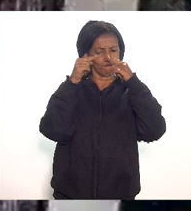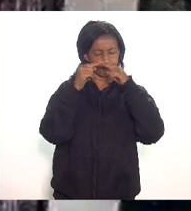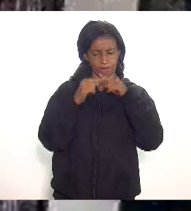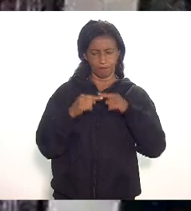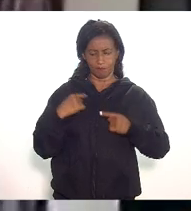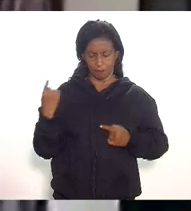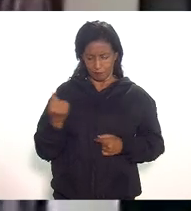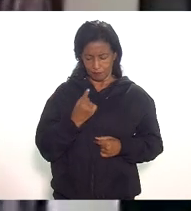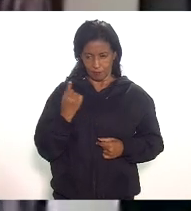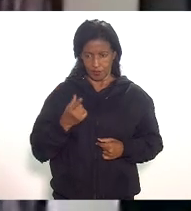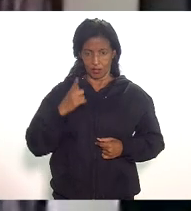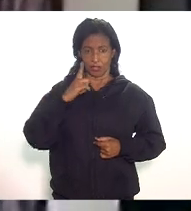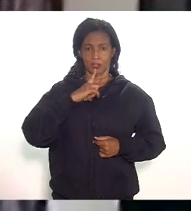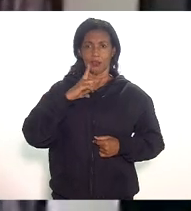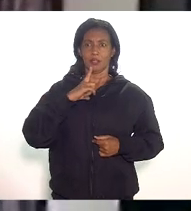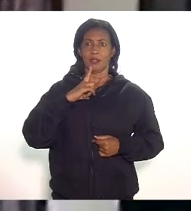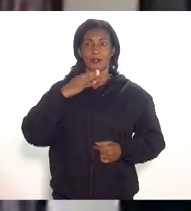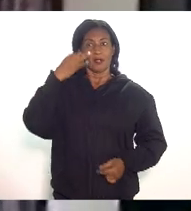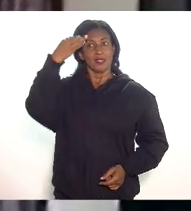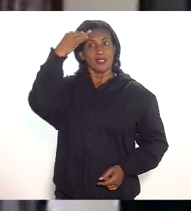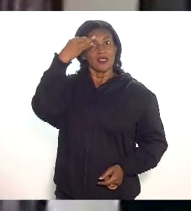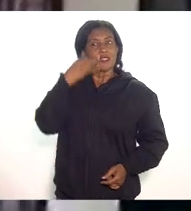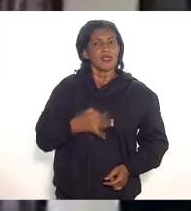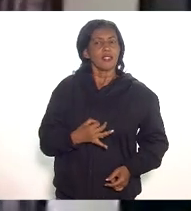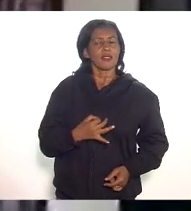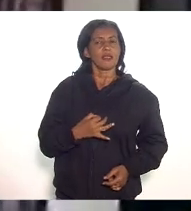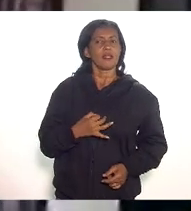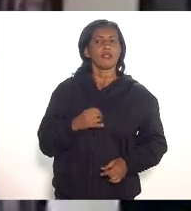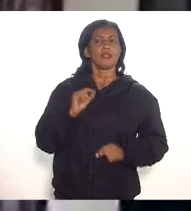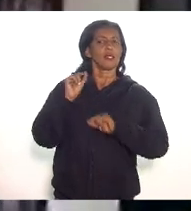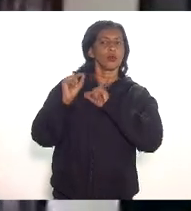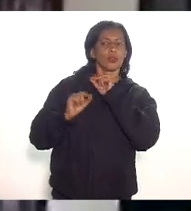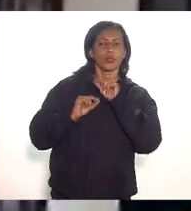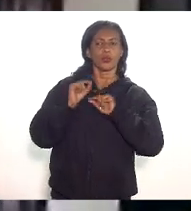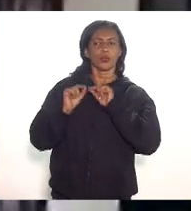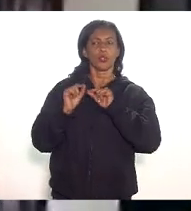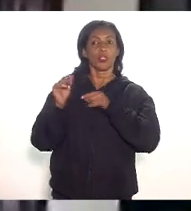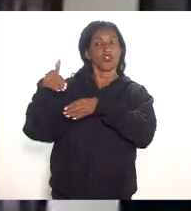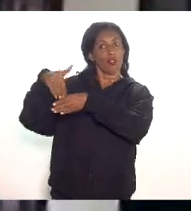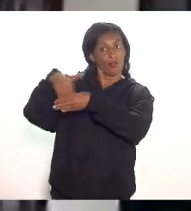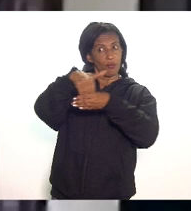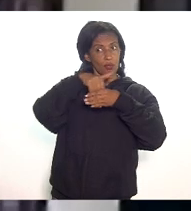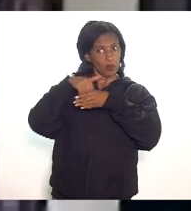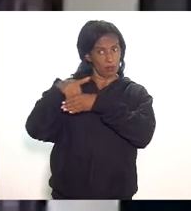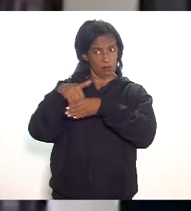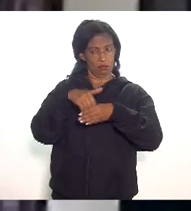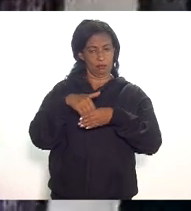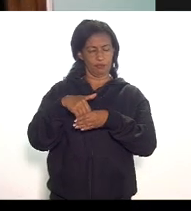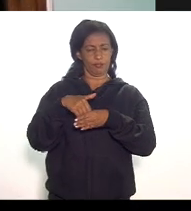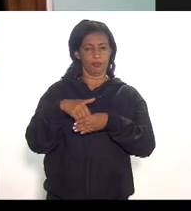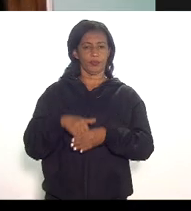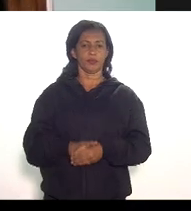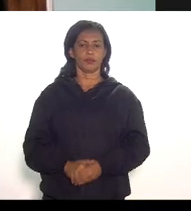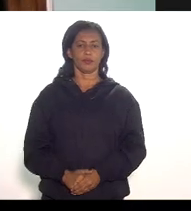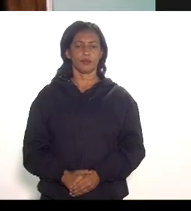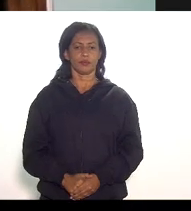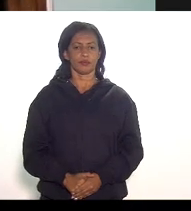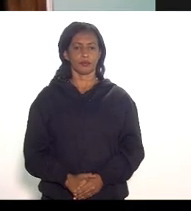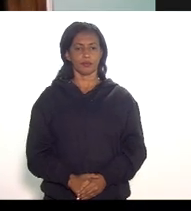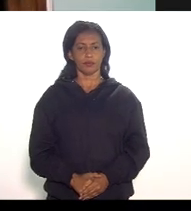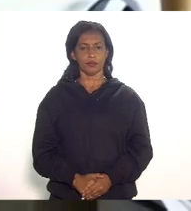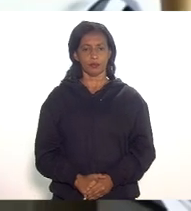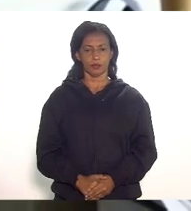gente ter a certeza daquilo que a gente realmente está votando Eu